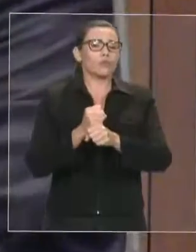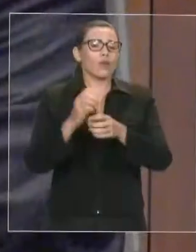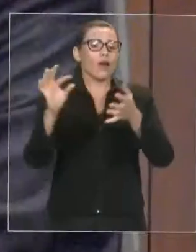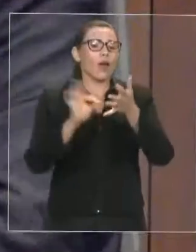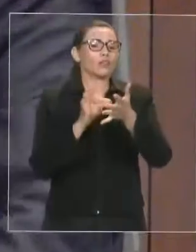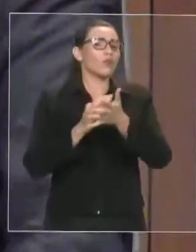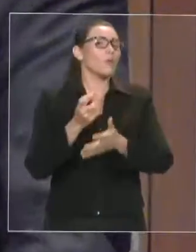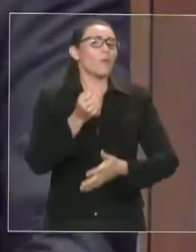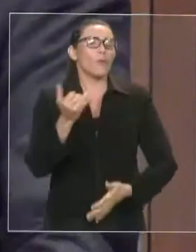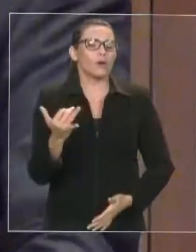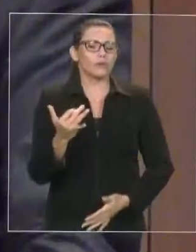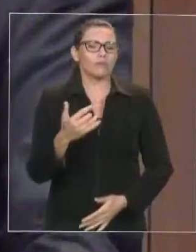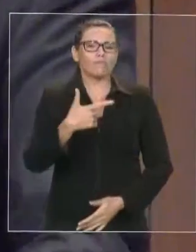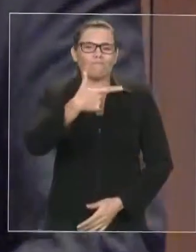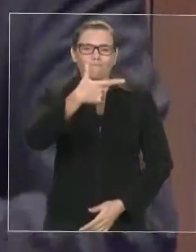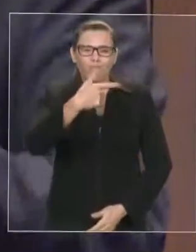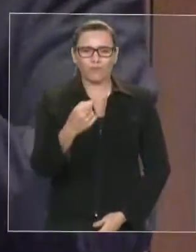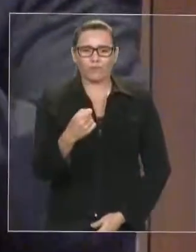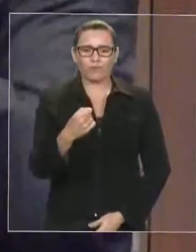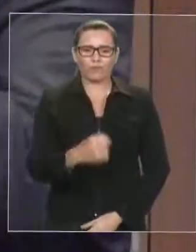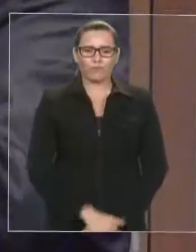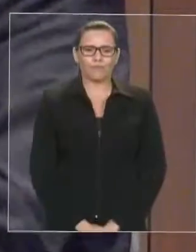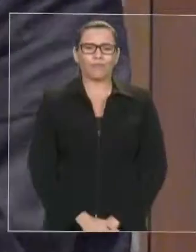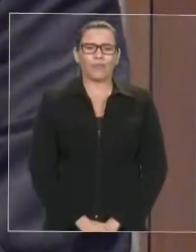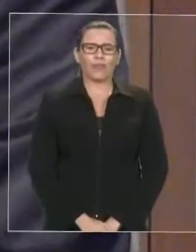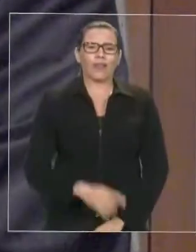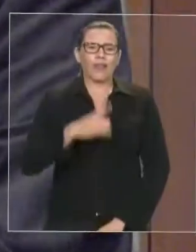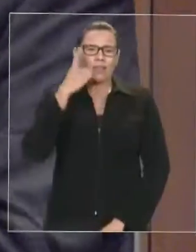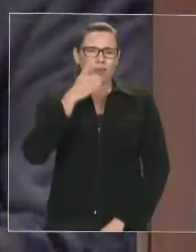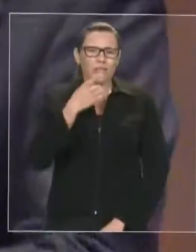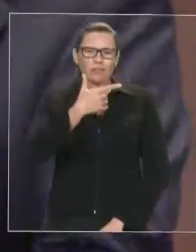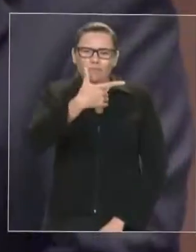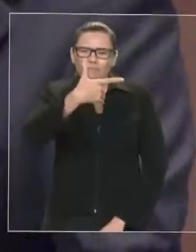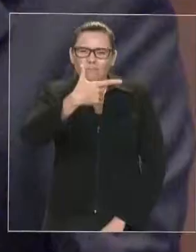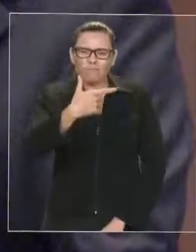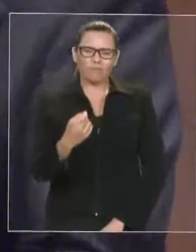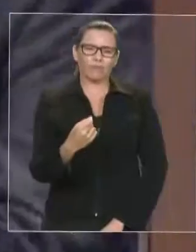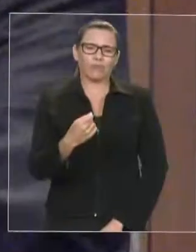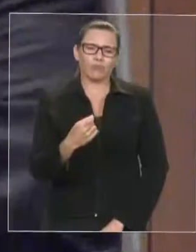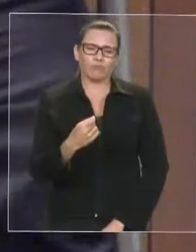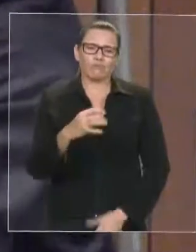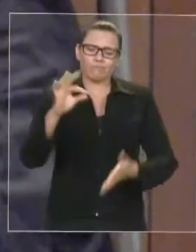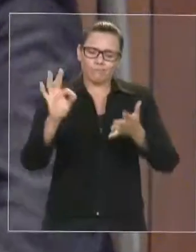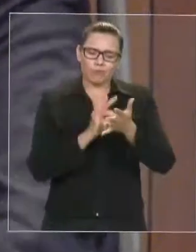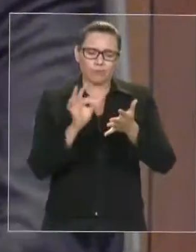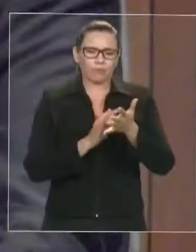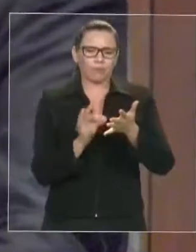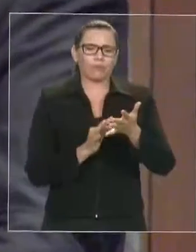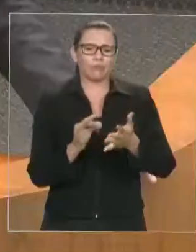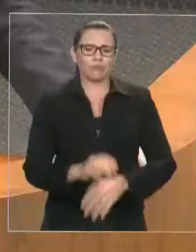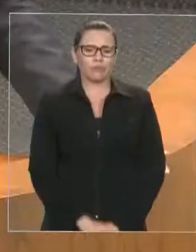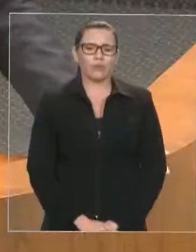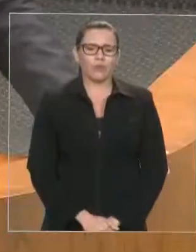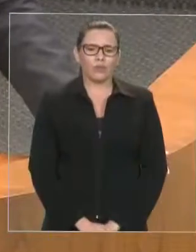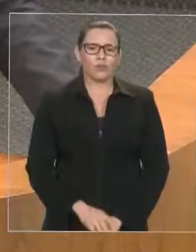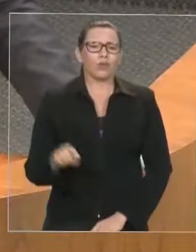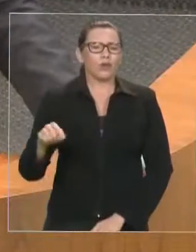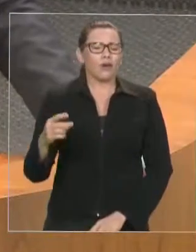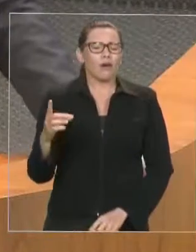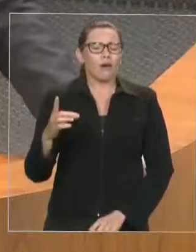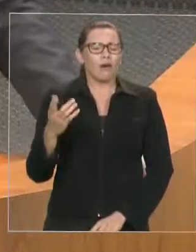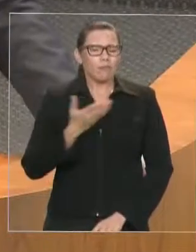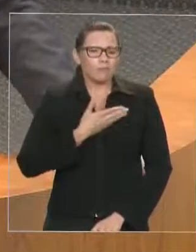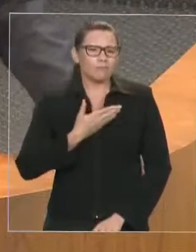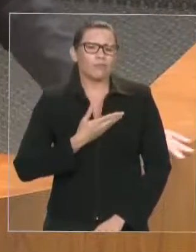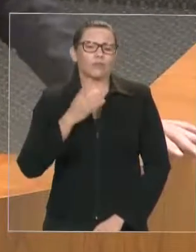lado nem de outro, de colegas que não observam esse ato como um lado contra ou a favor de governo, mas sobretudo